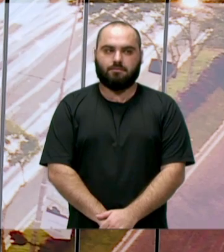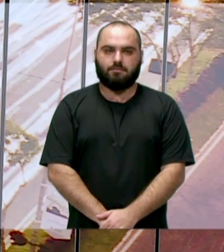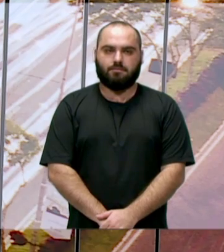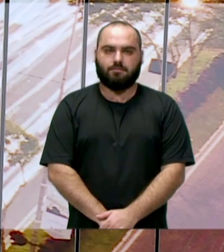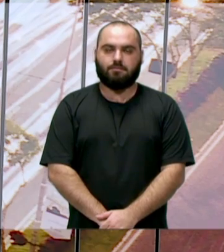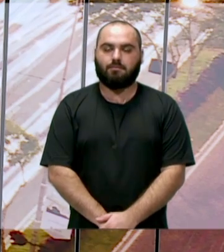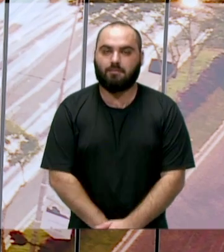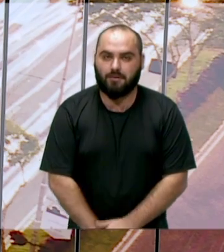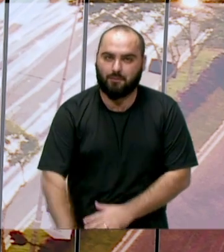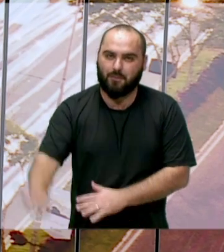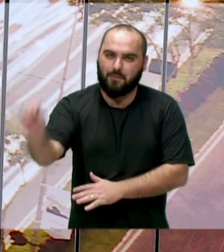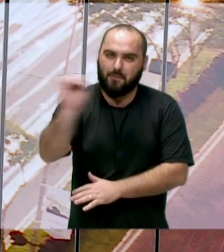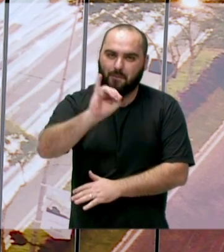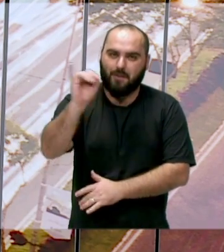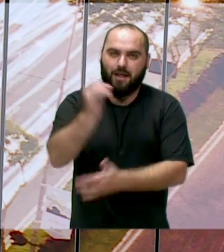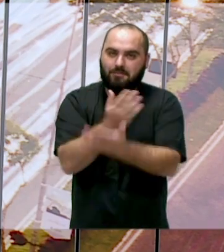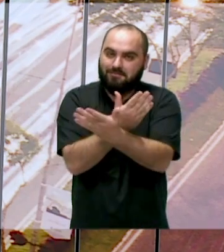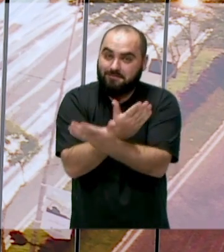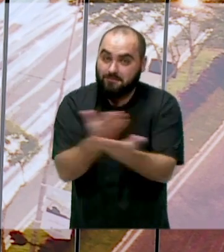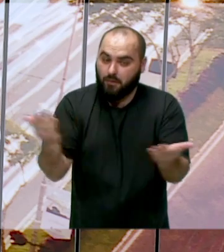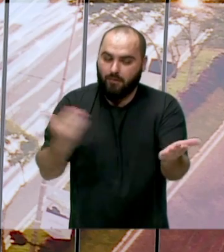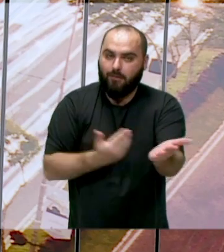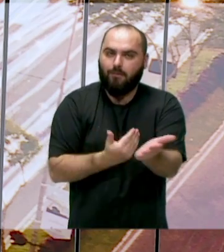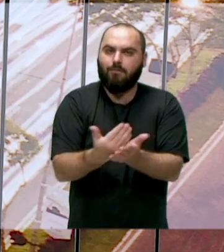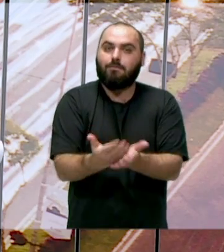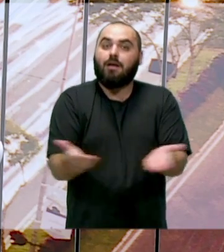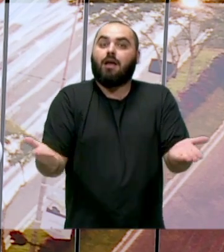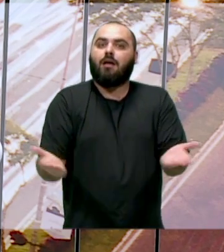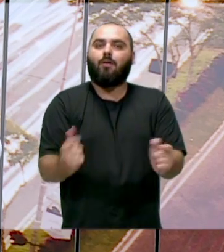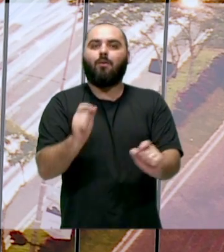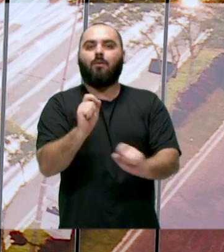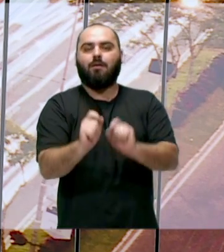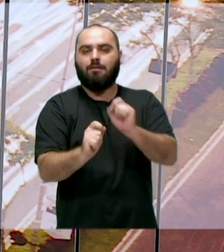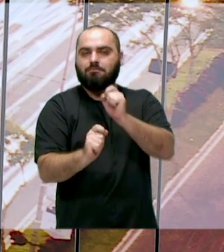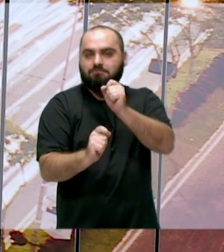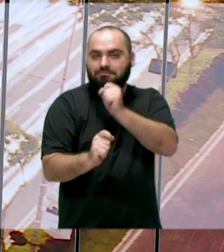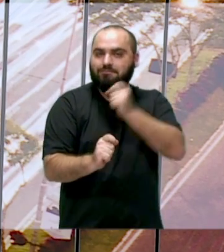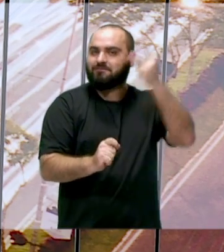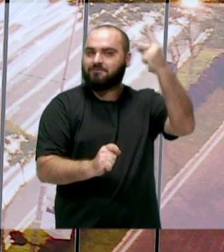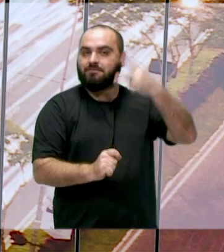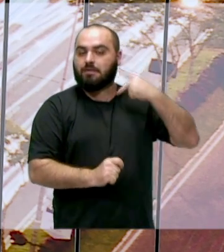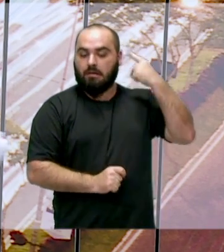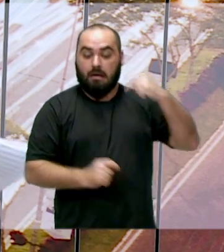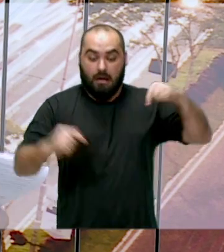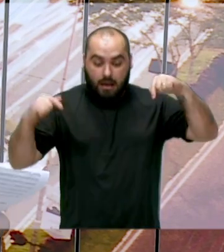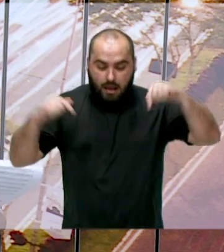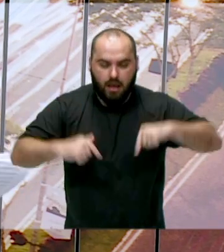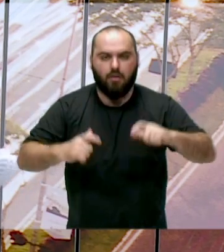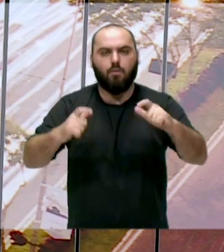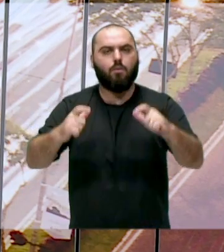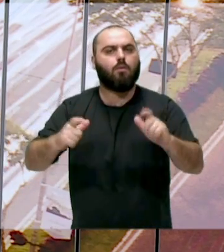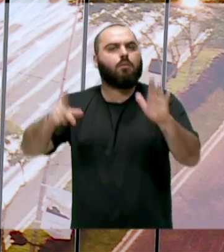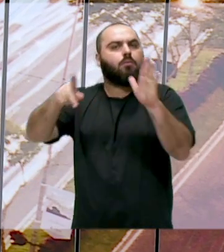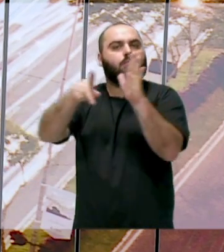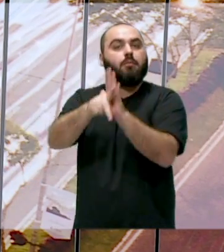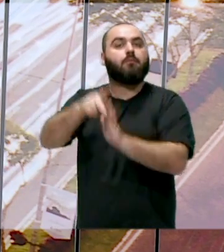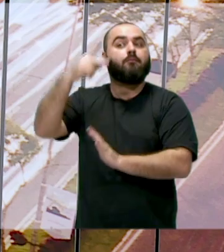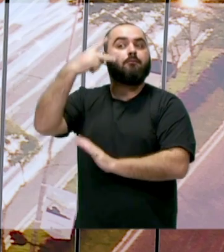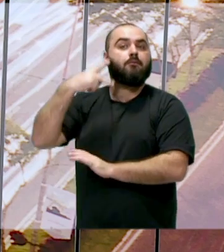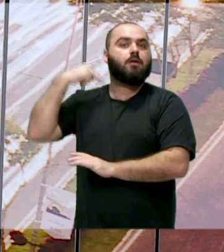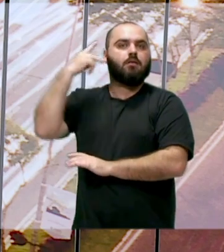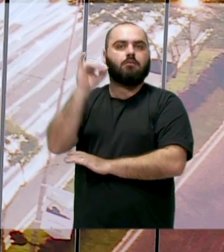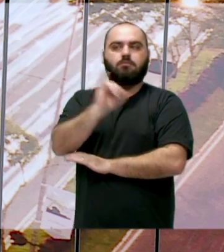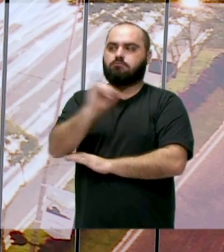Olá amigos, começa agora mais um Fala Vereador. Este espaço destinado aos parlamentares de Itajaí